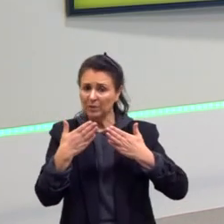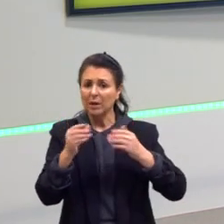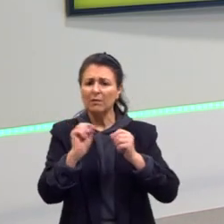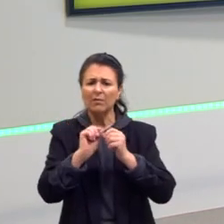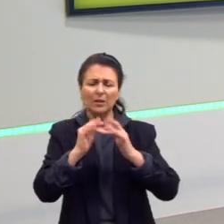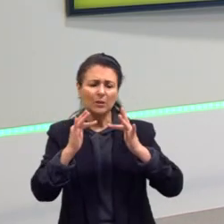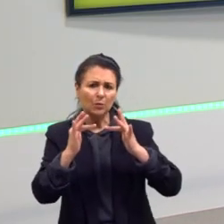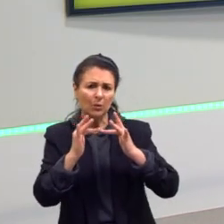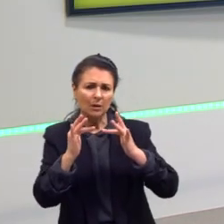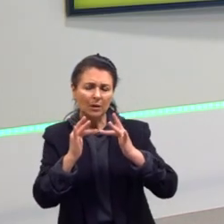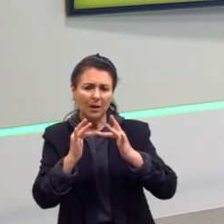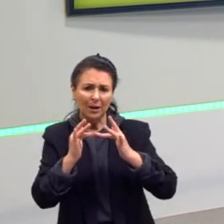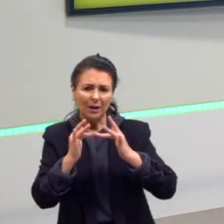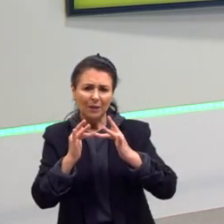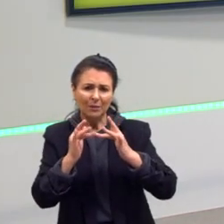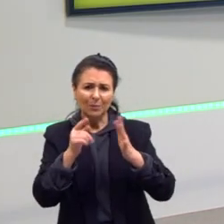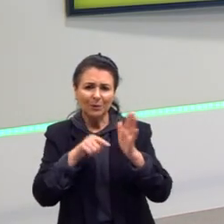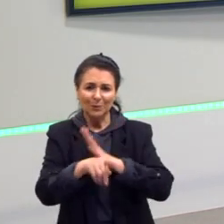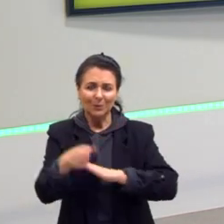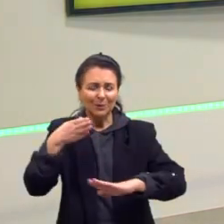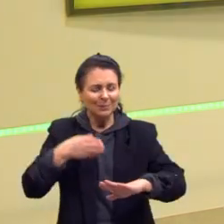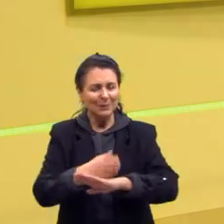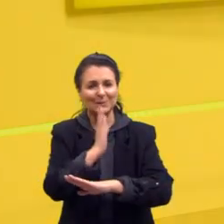contato, pergunta e partiu passar.